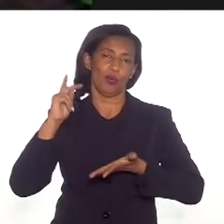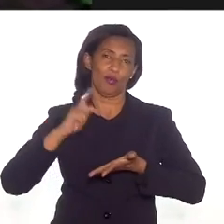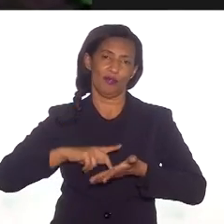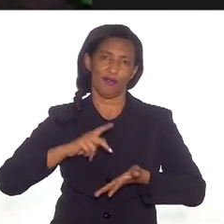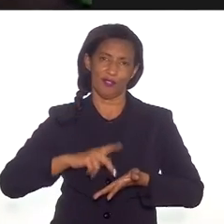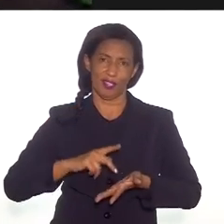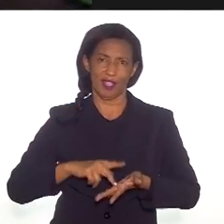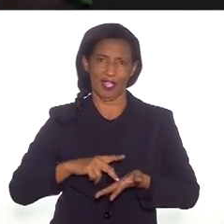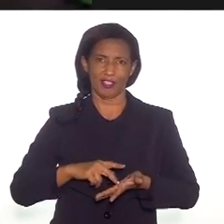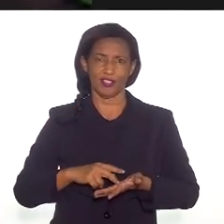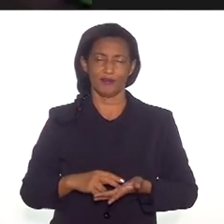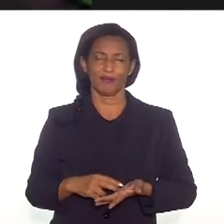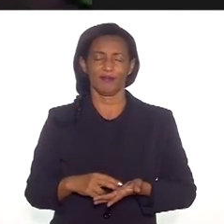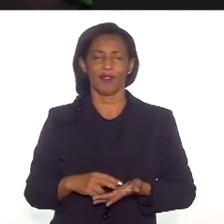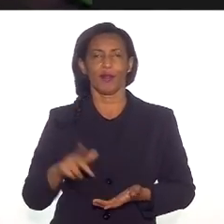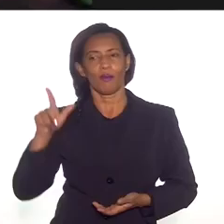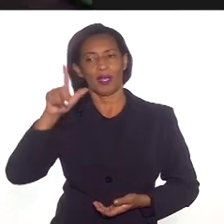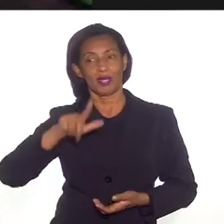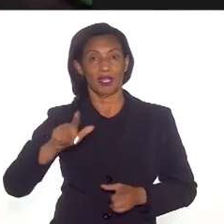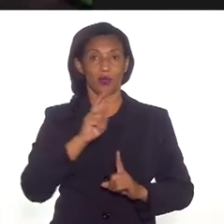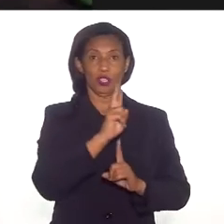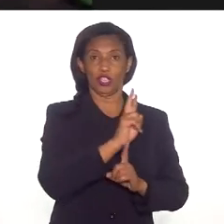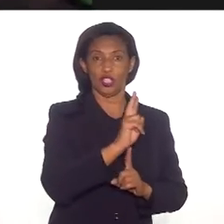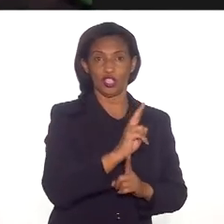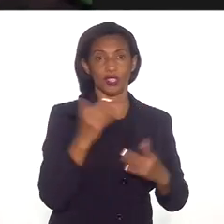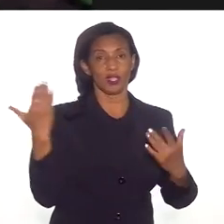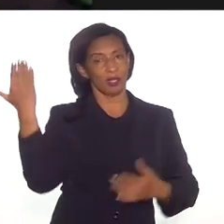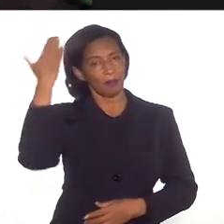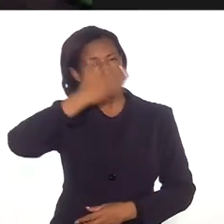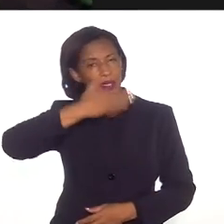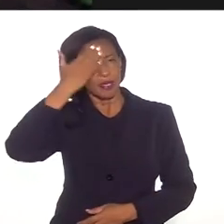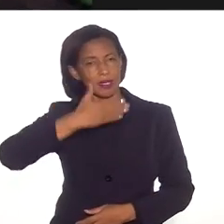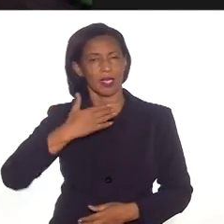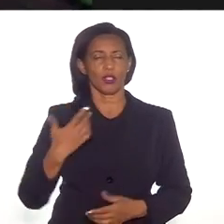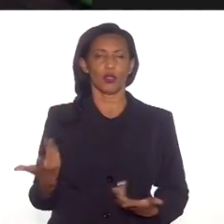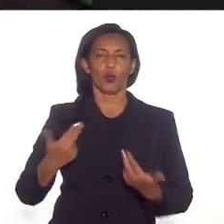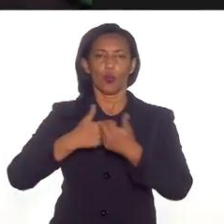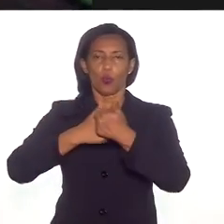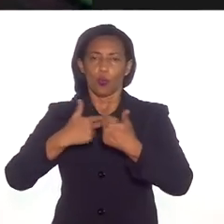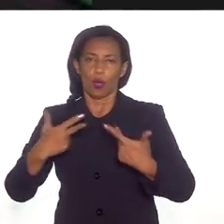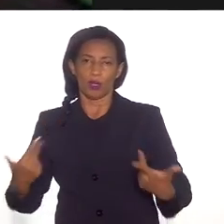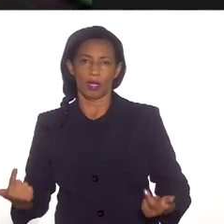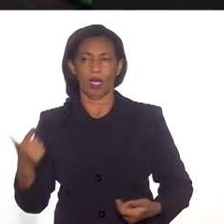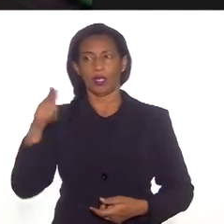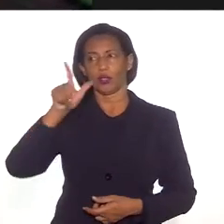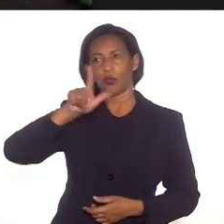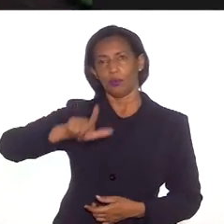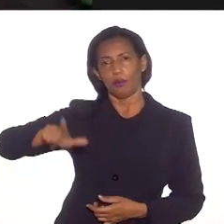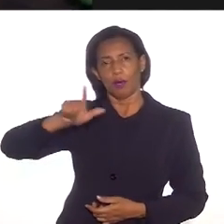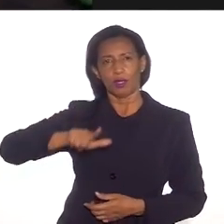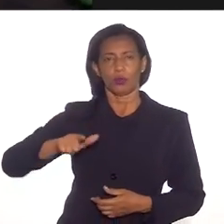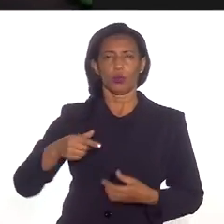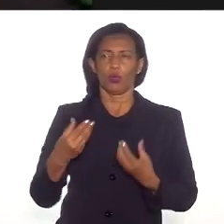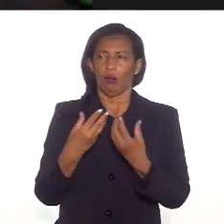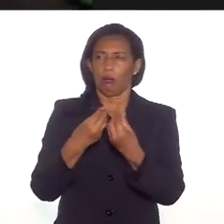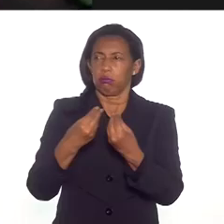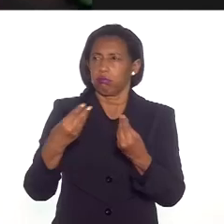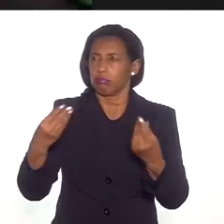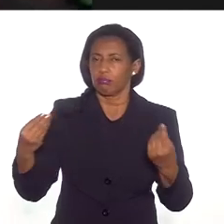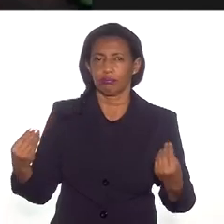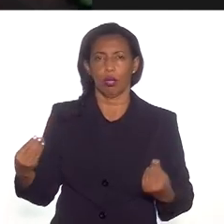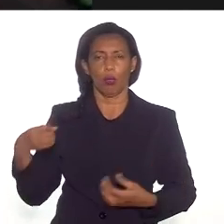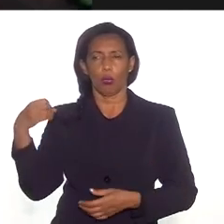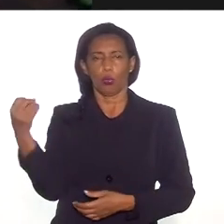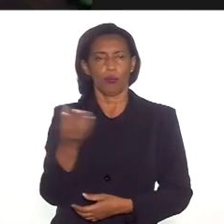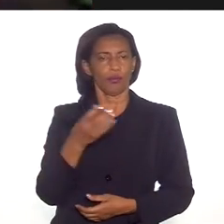literatura indígena, quero dizer, é uma realidade que está presente no Brasil com qualidade, uma literatura cheia de